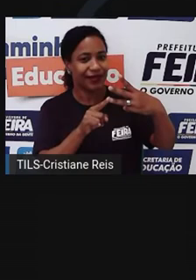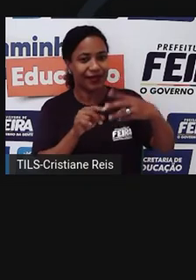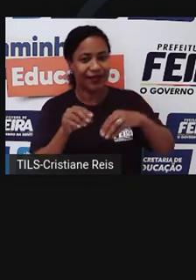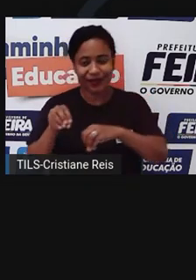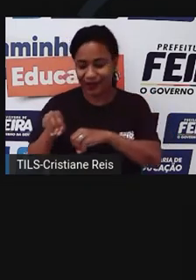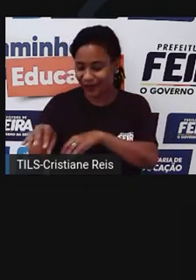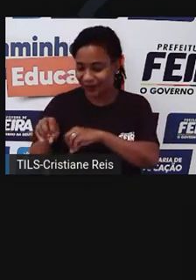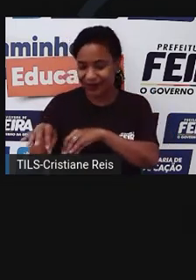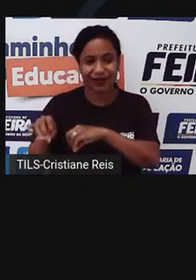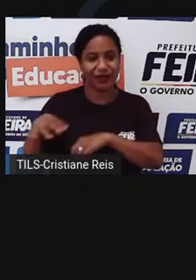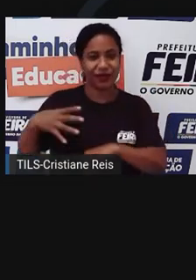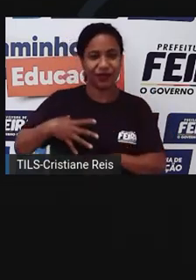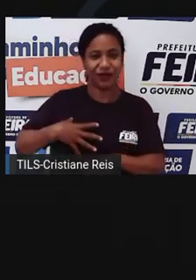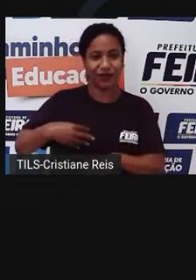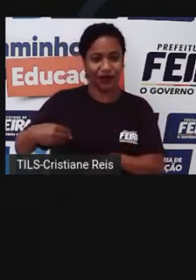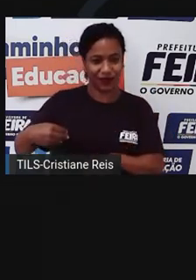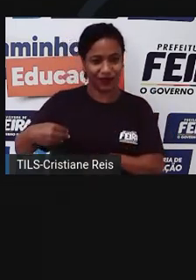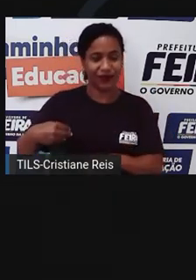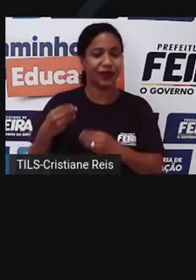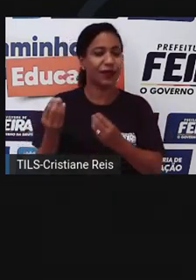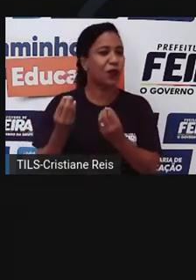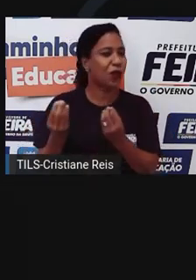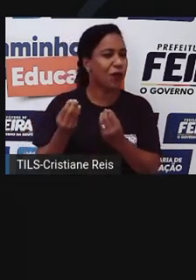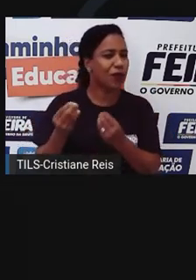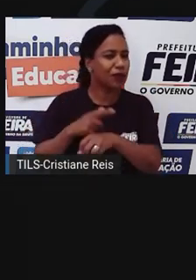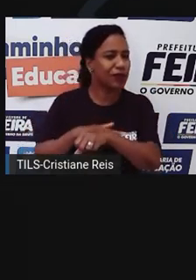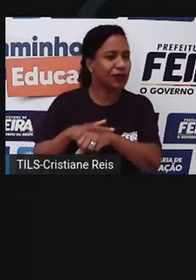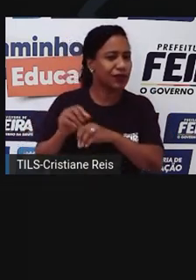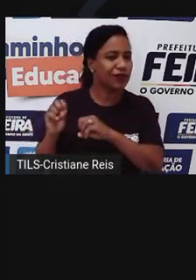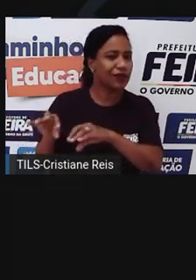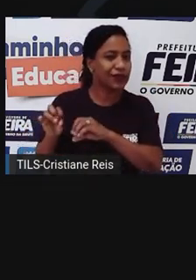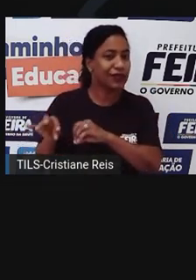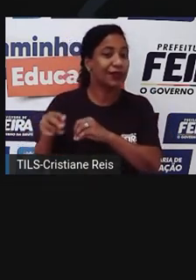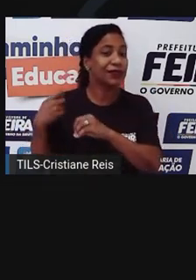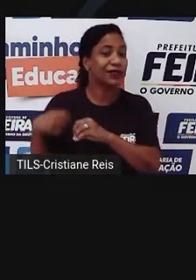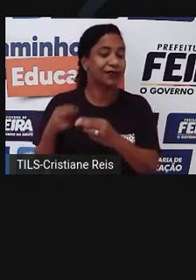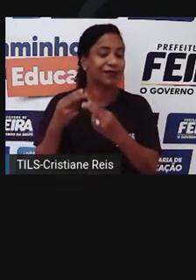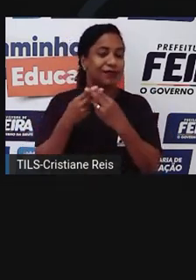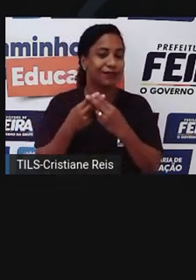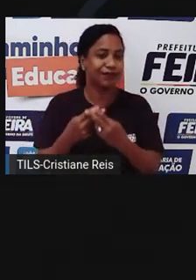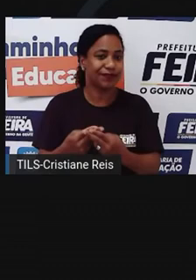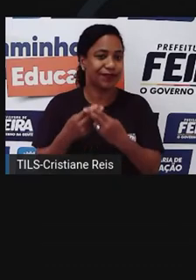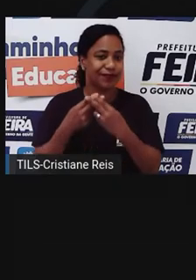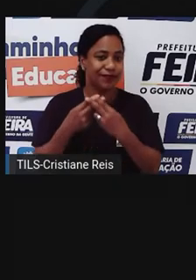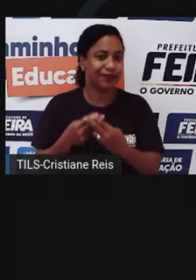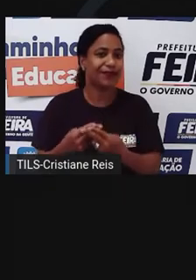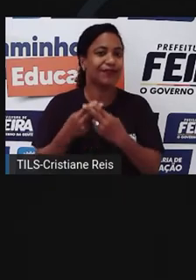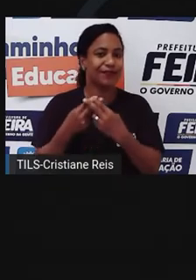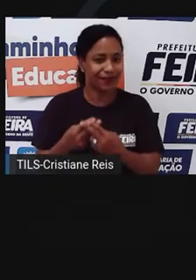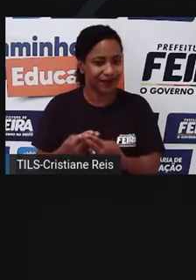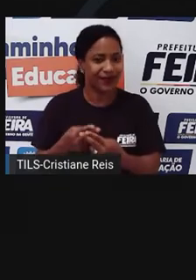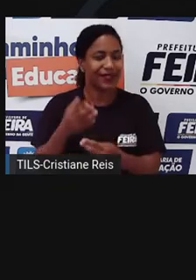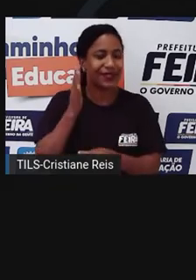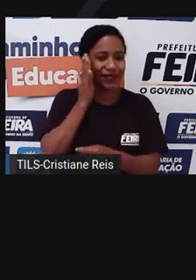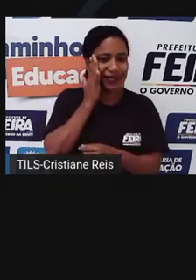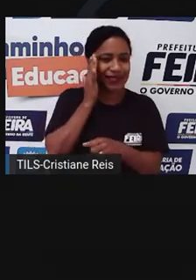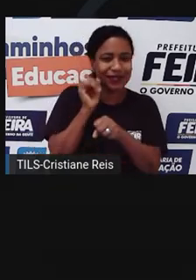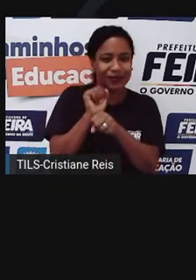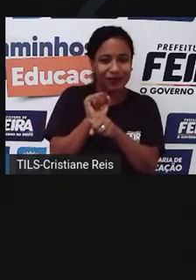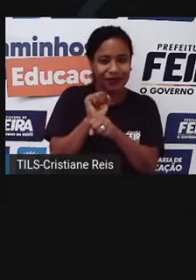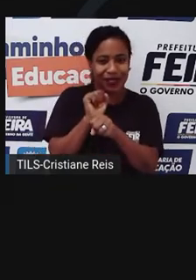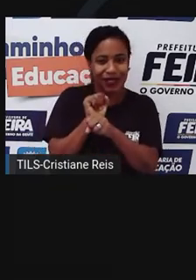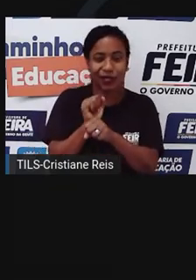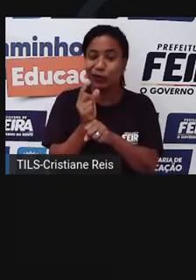para os nossos filhos em relação à educação financeira é a paciência. Se eu sei esperar, eu consigo